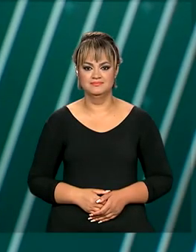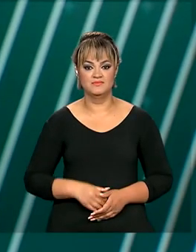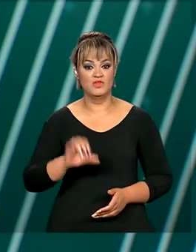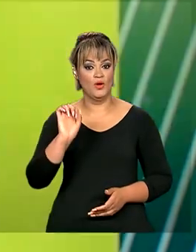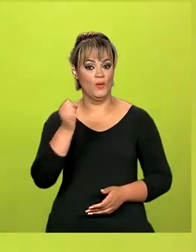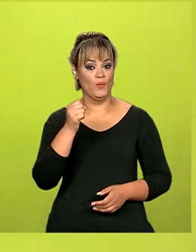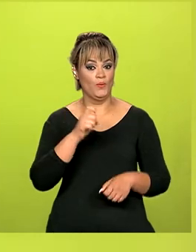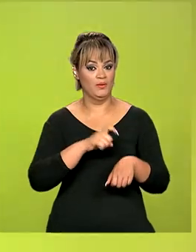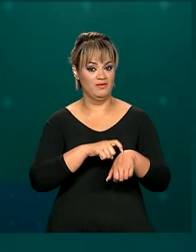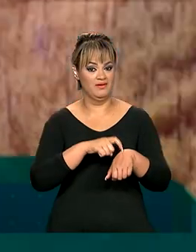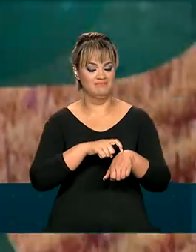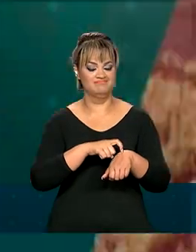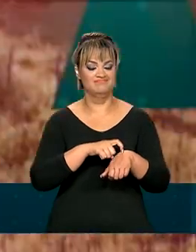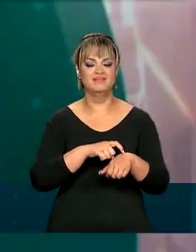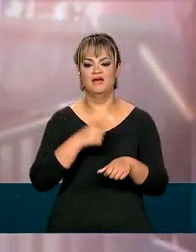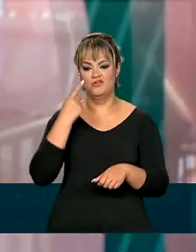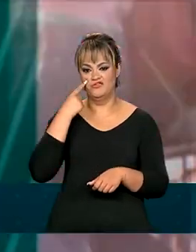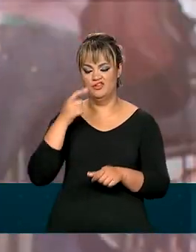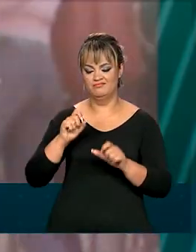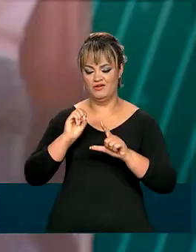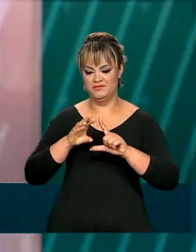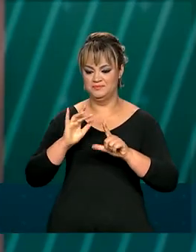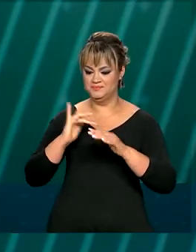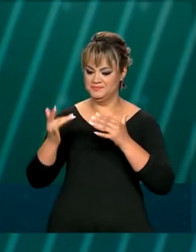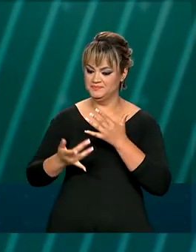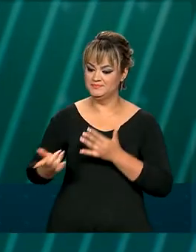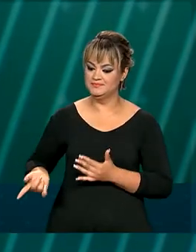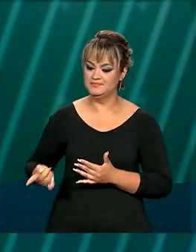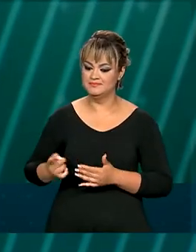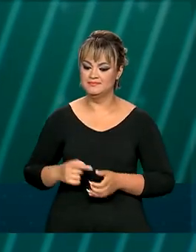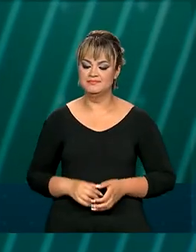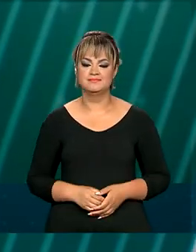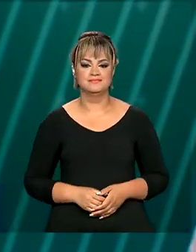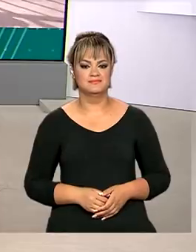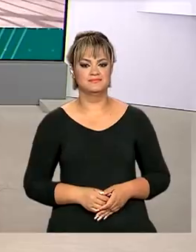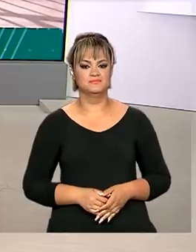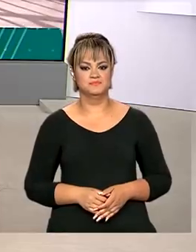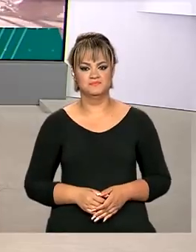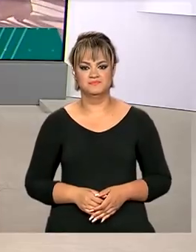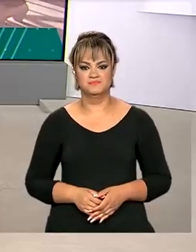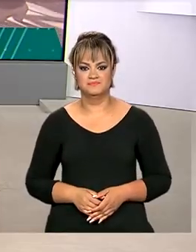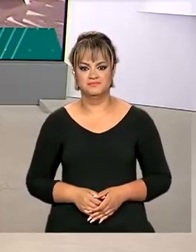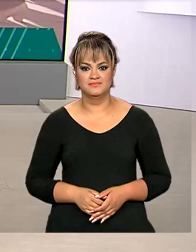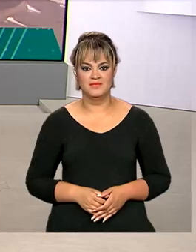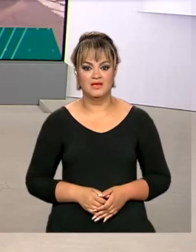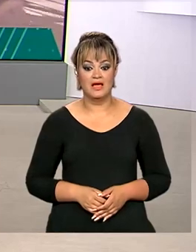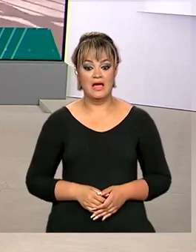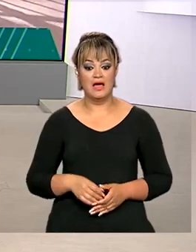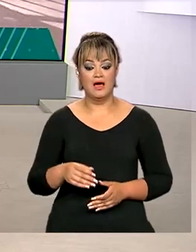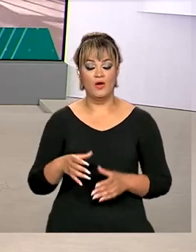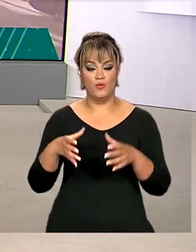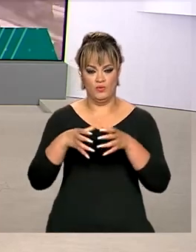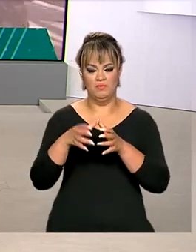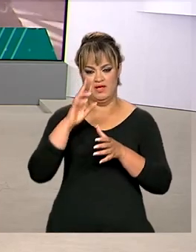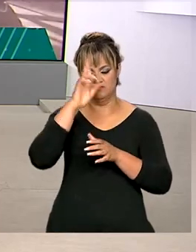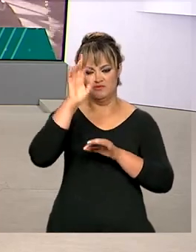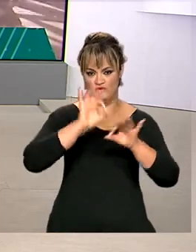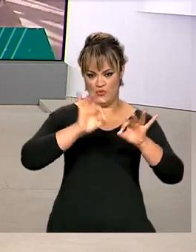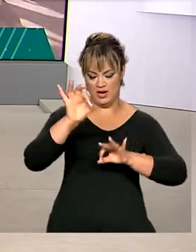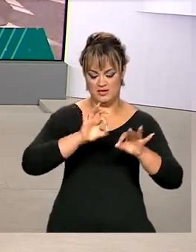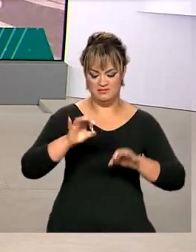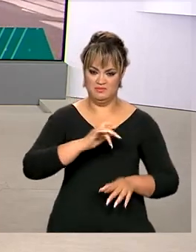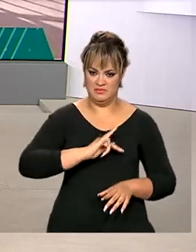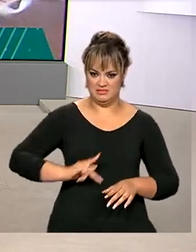São 8 horas da manhã e estamos ao vivo também pelas redes sociais. A equipe de transição do novo